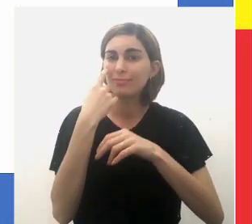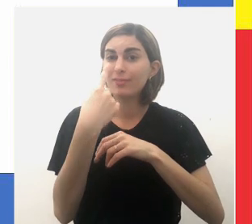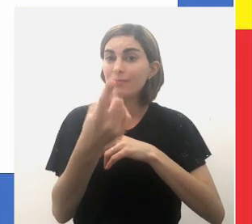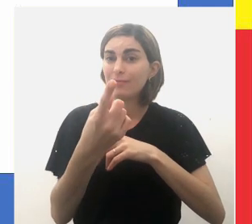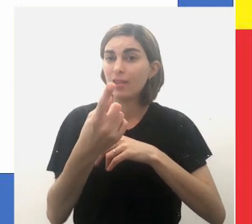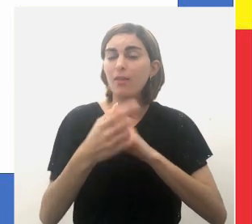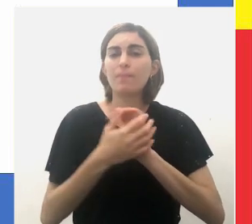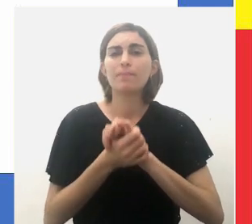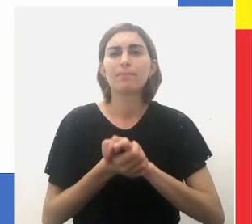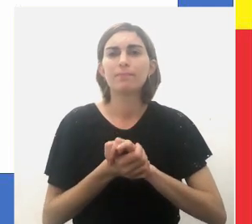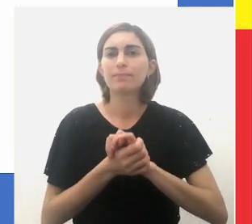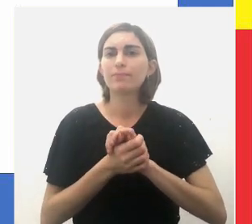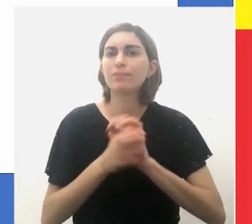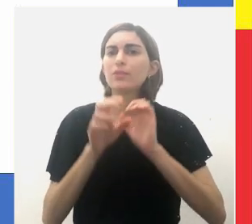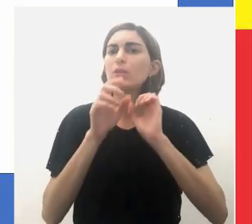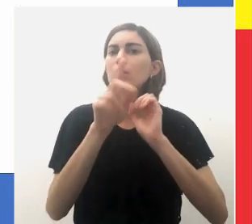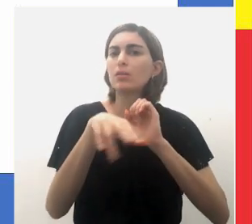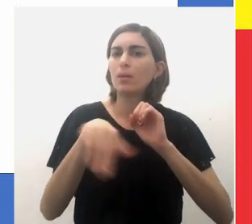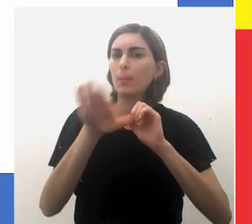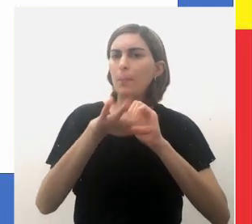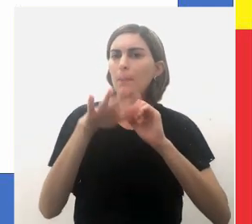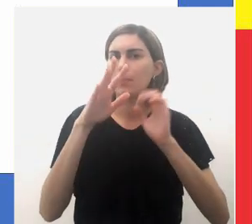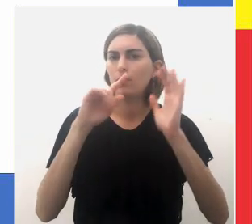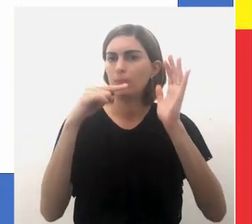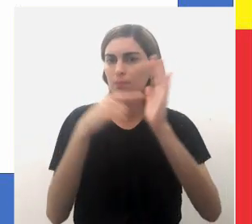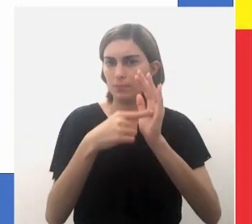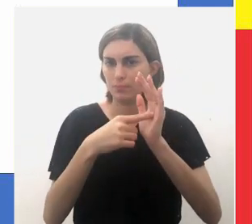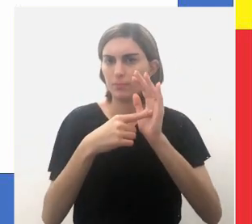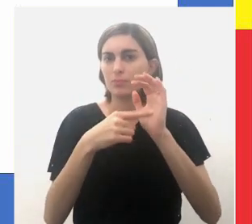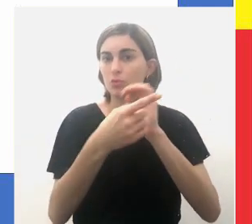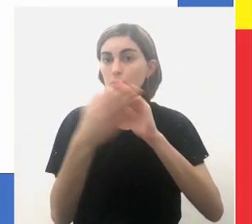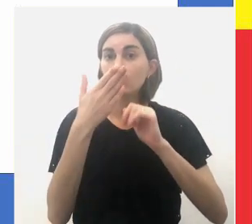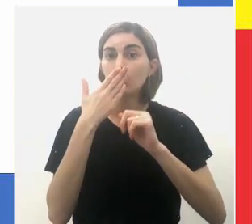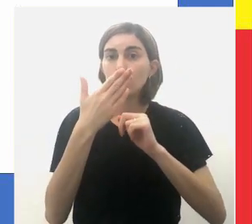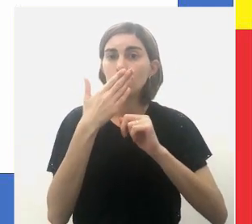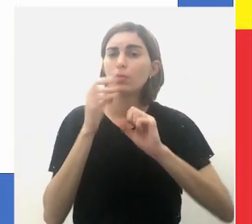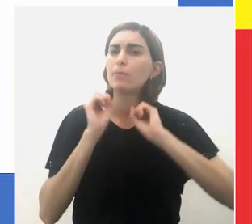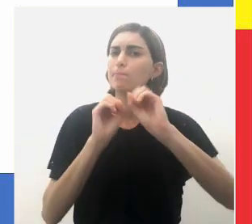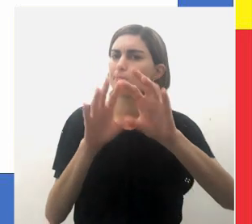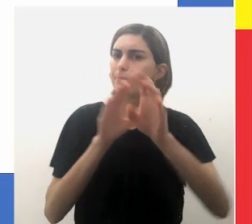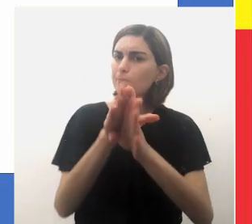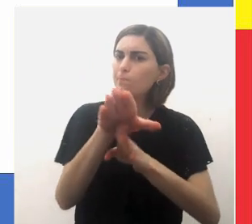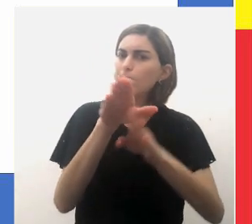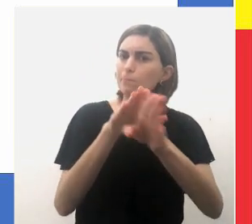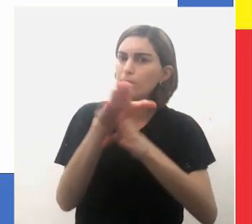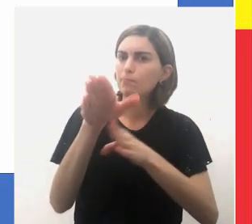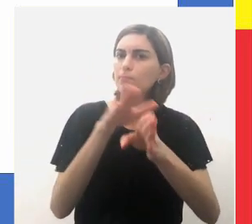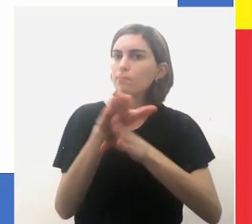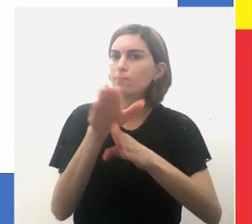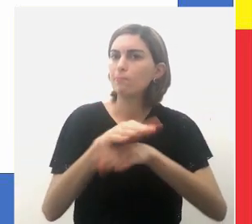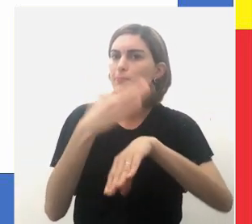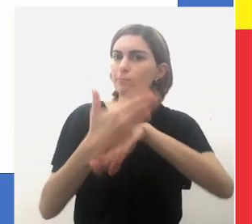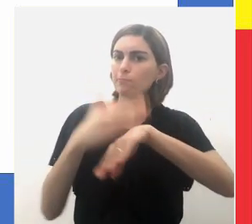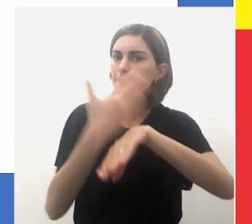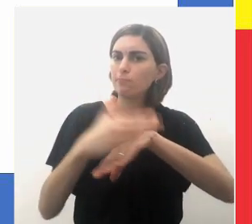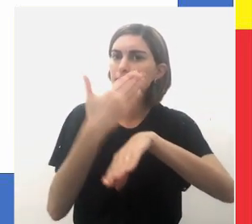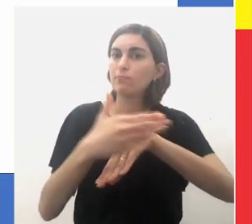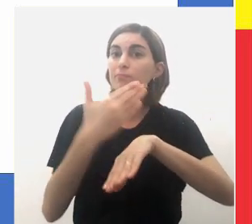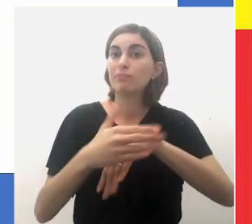sem sóia, mais objetivamente, os índios seriam disciplinados